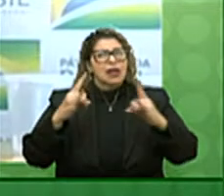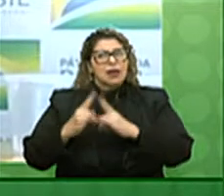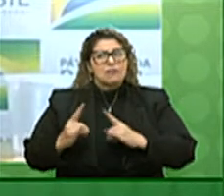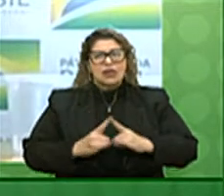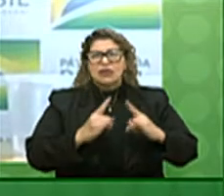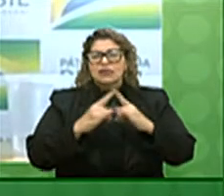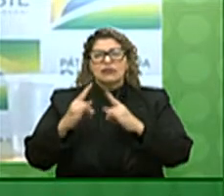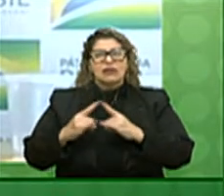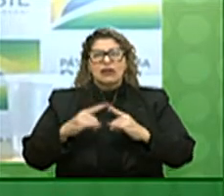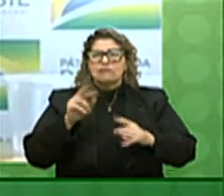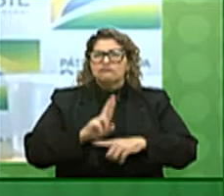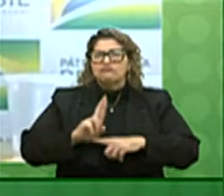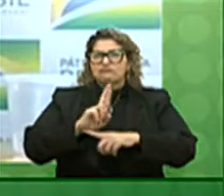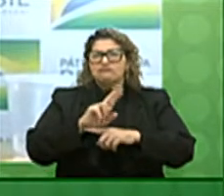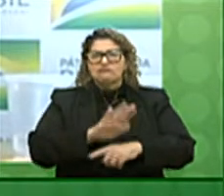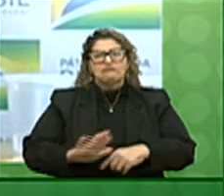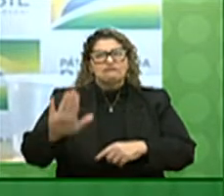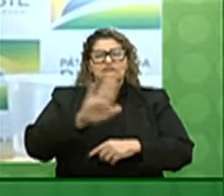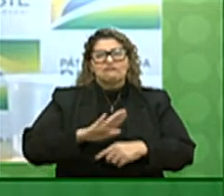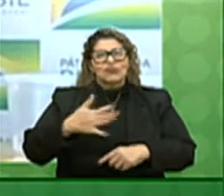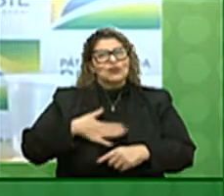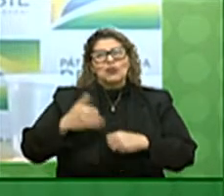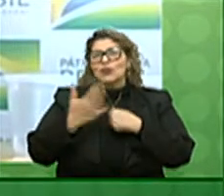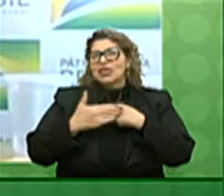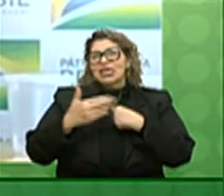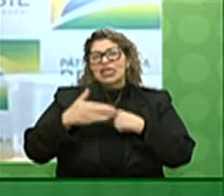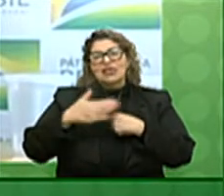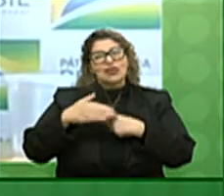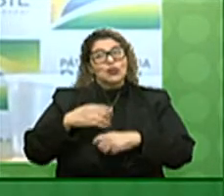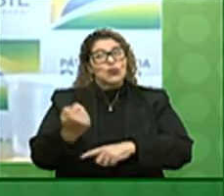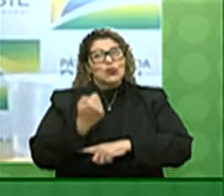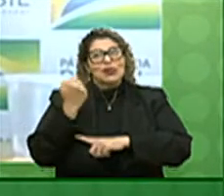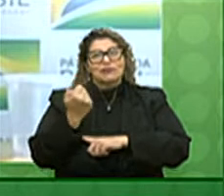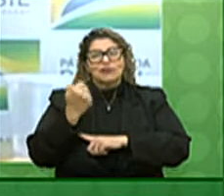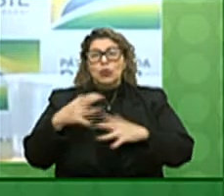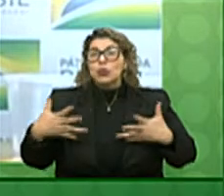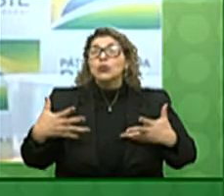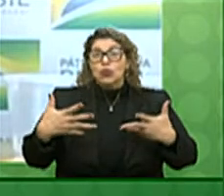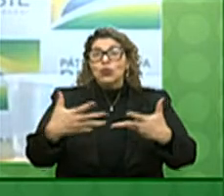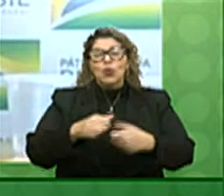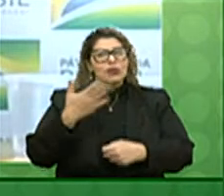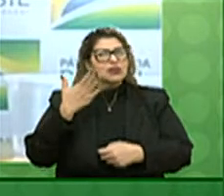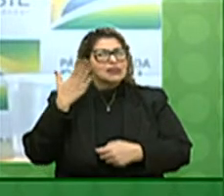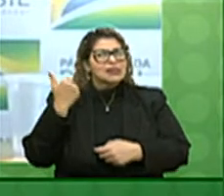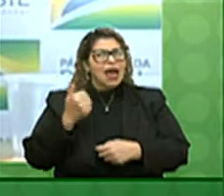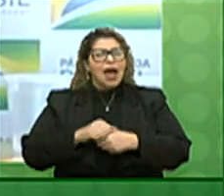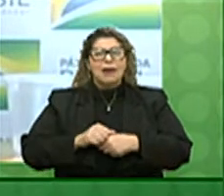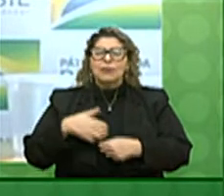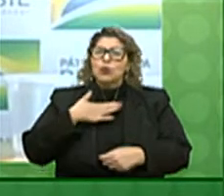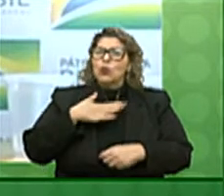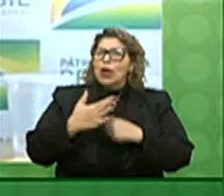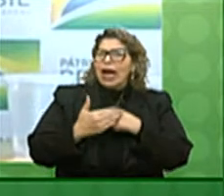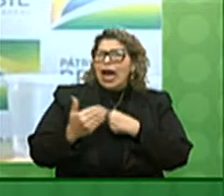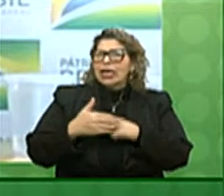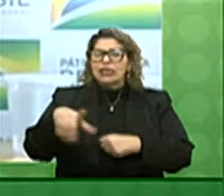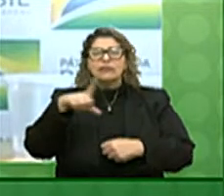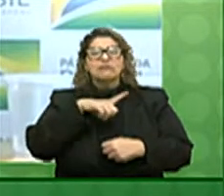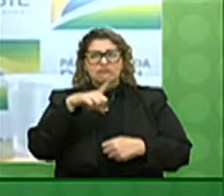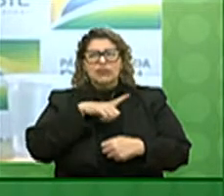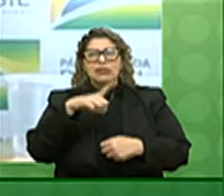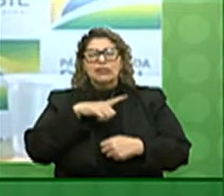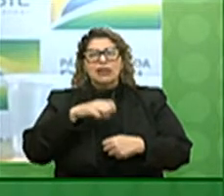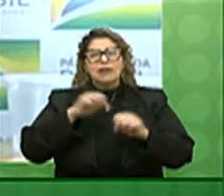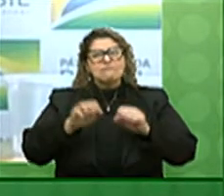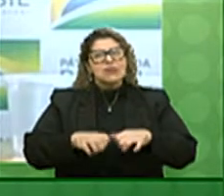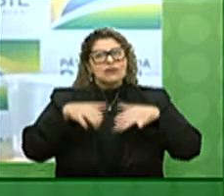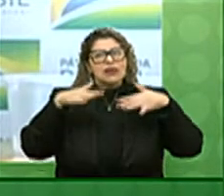classe do meu querido estado do Rio Grande do Sul. Todos sabem o apreço que tenho pela